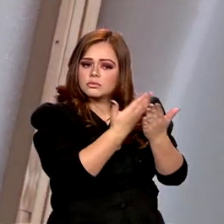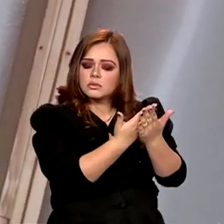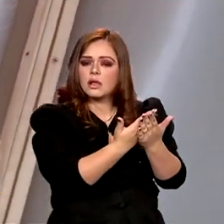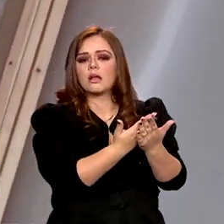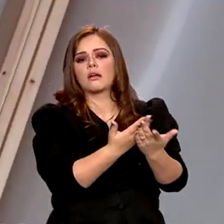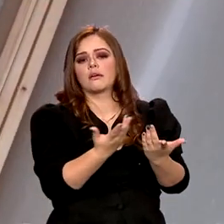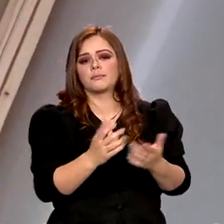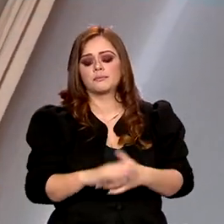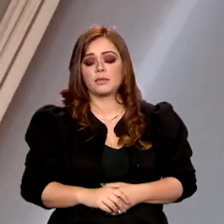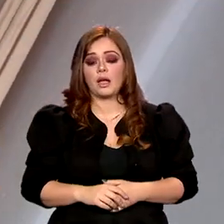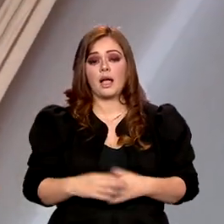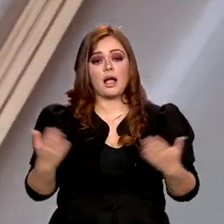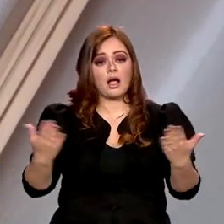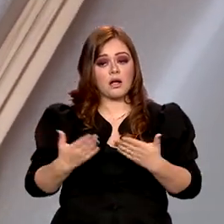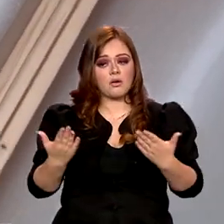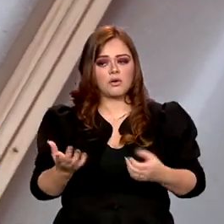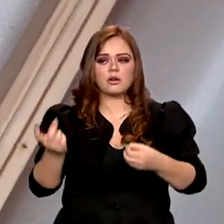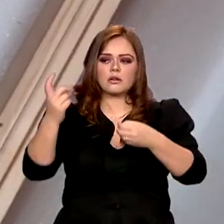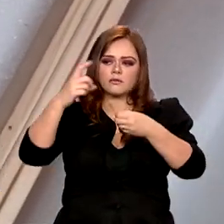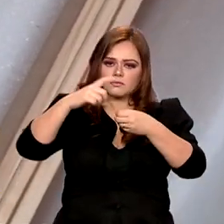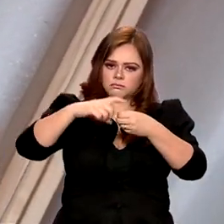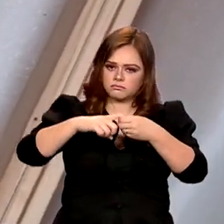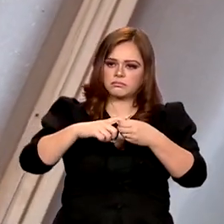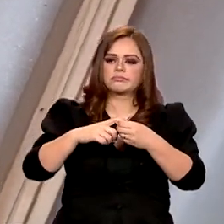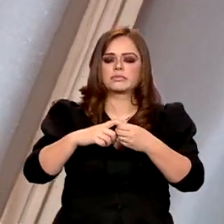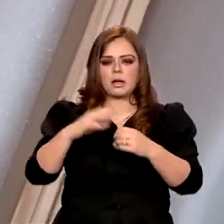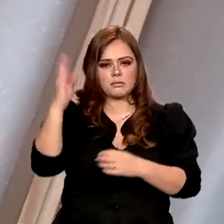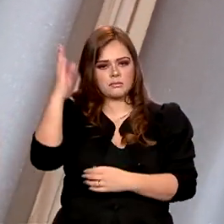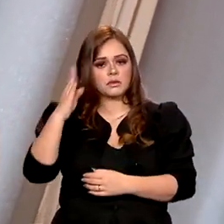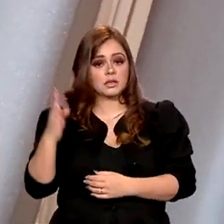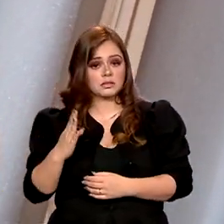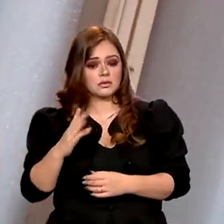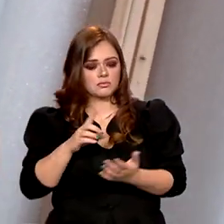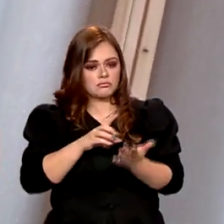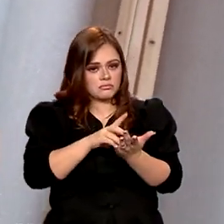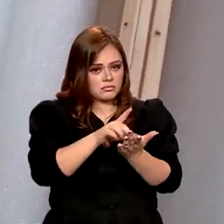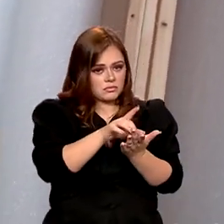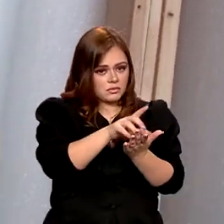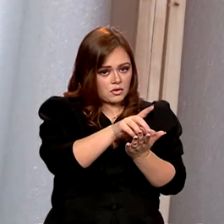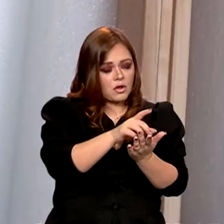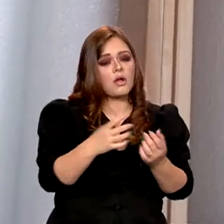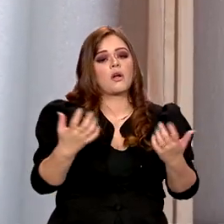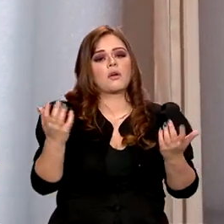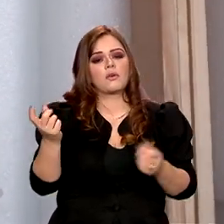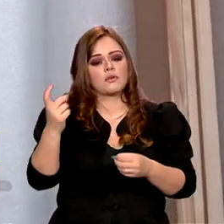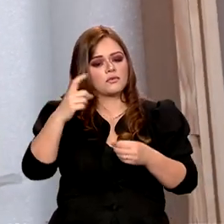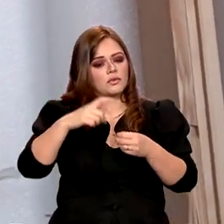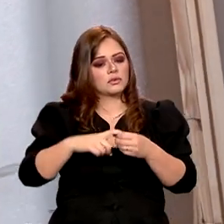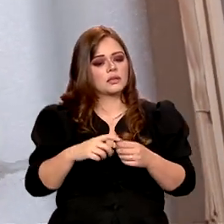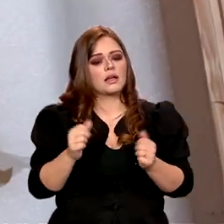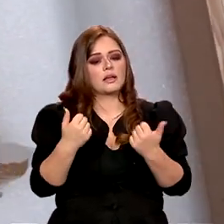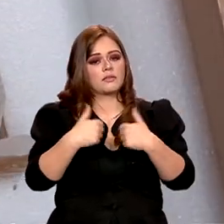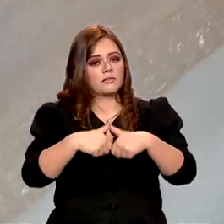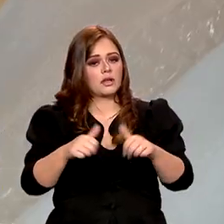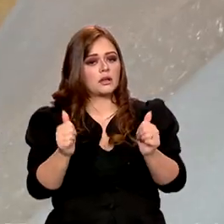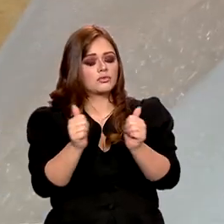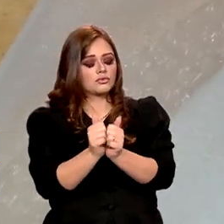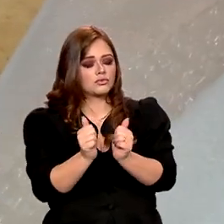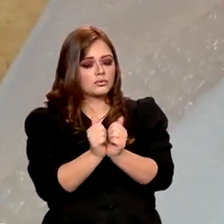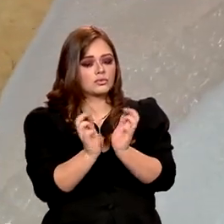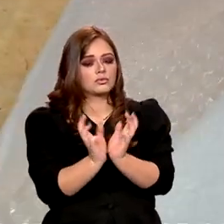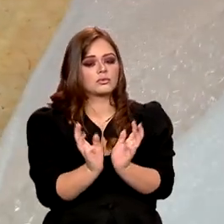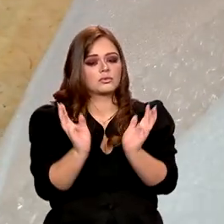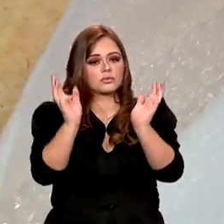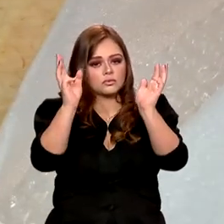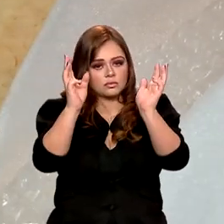Agora é hora de voltar para casa. O Birajara Jubatos vai retornar ao seu habitat e fará parte do acervo do Museu de